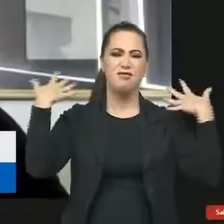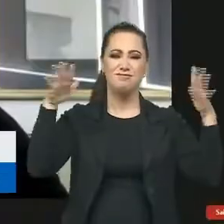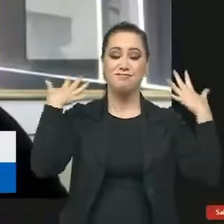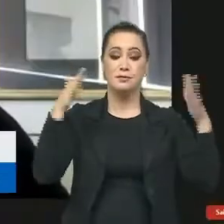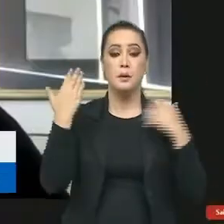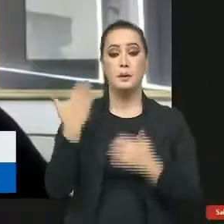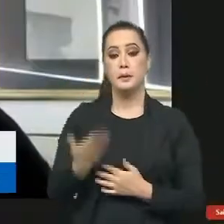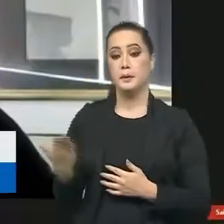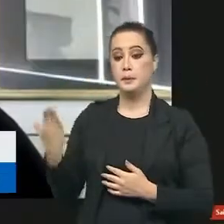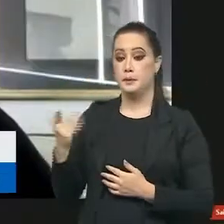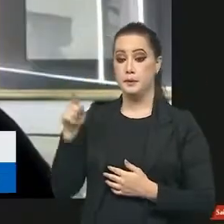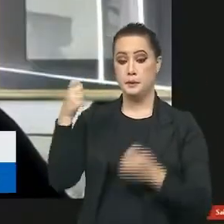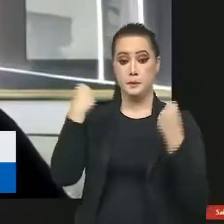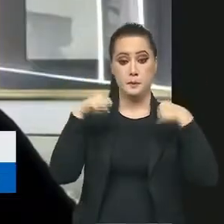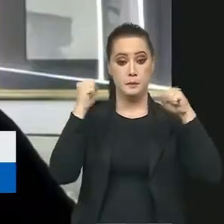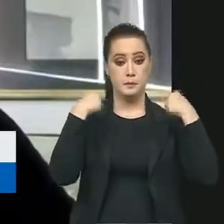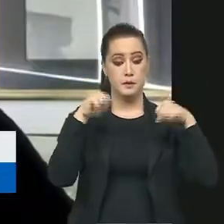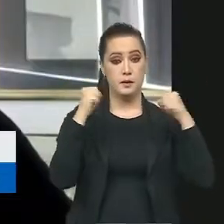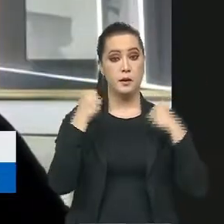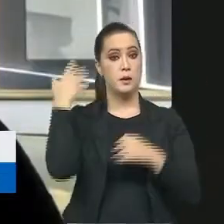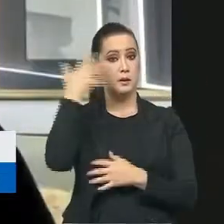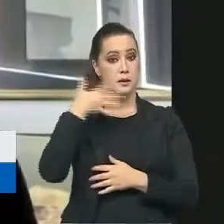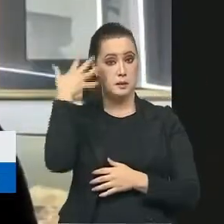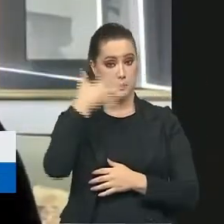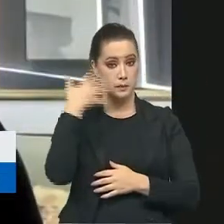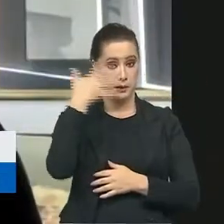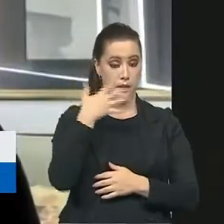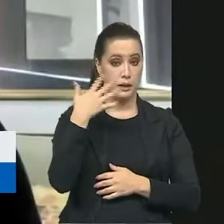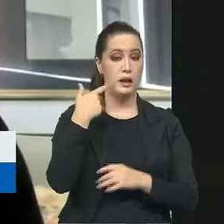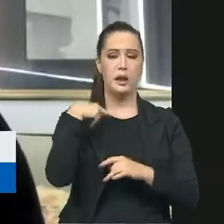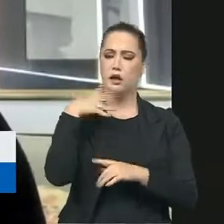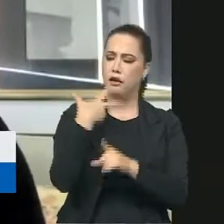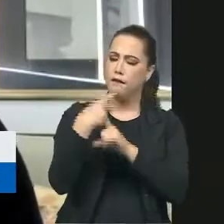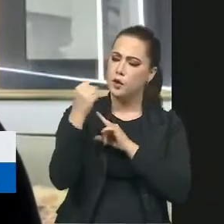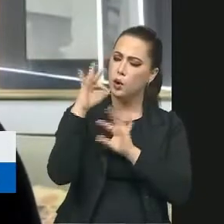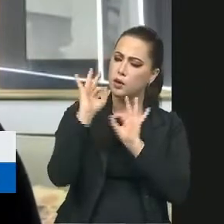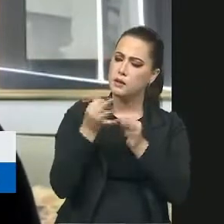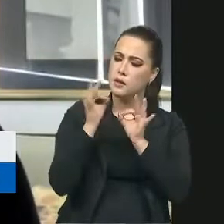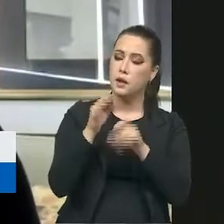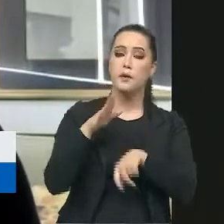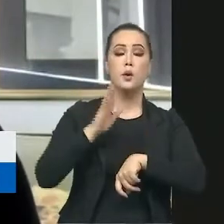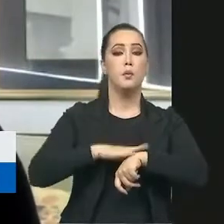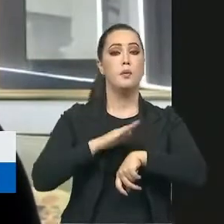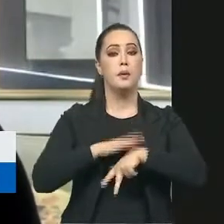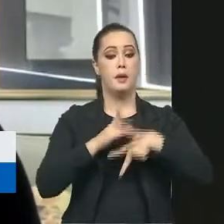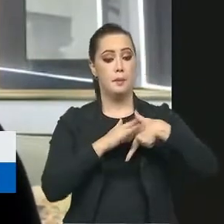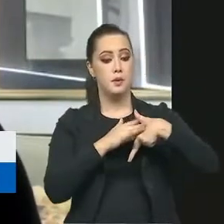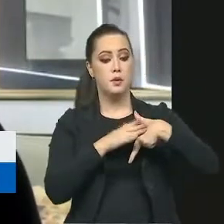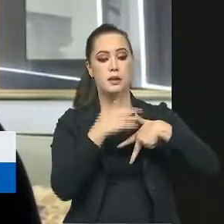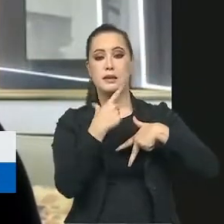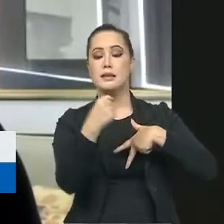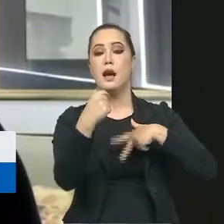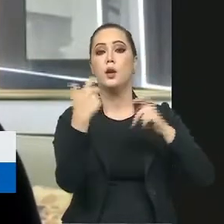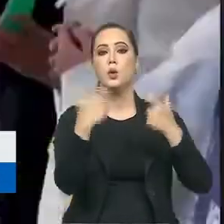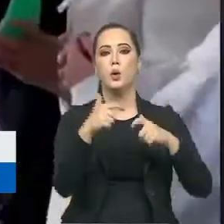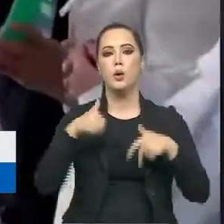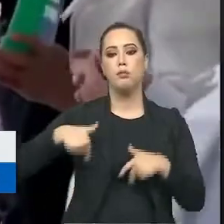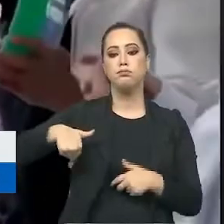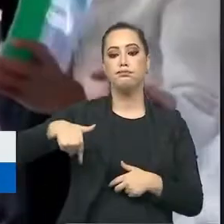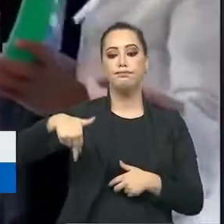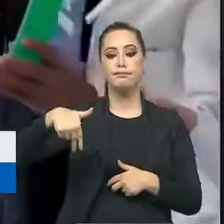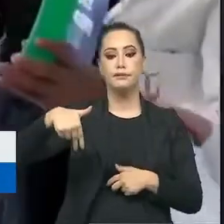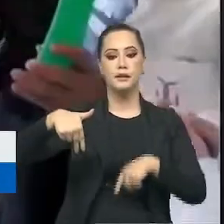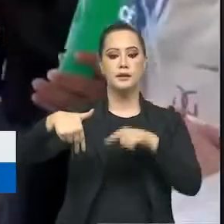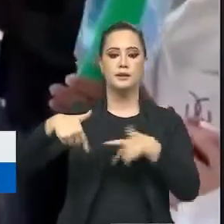Mas este fisioterapeuta explica que um sucesso completo é quando o paciente sai da internação andando.